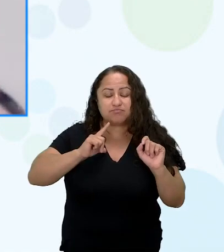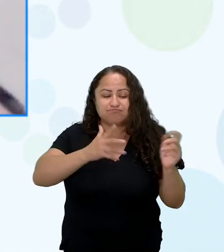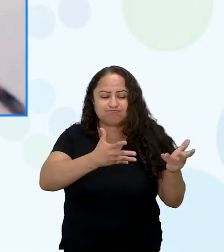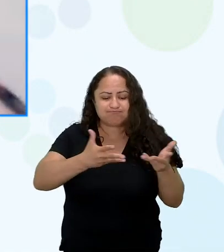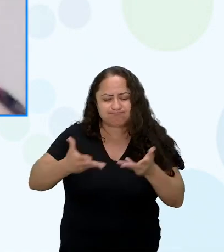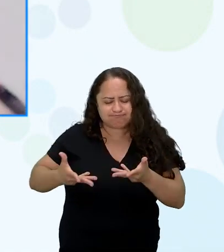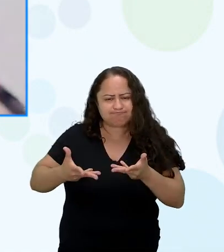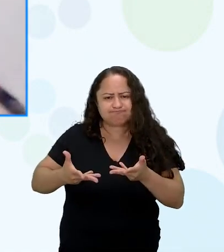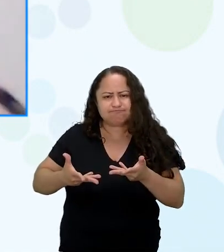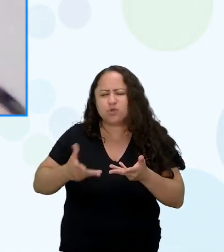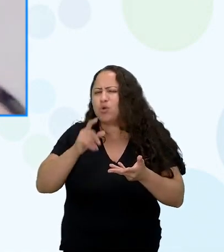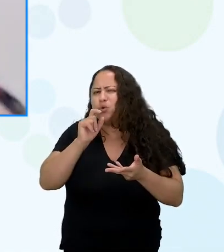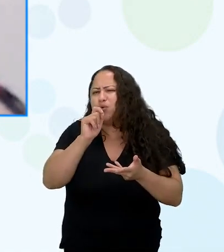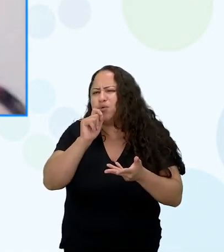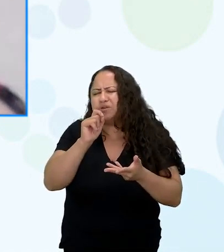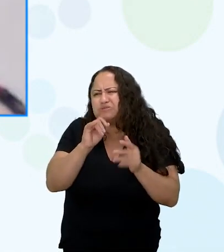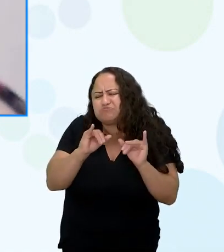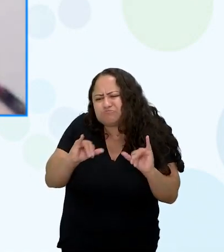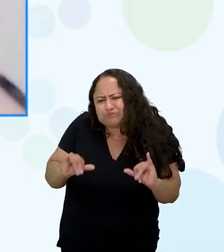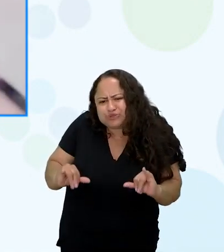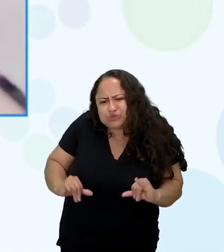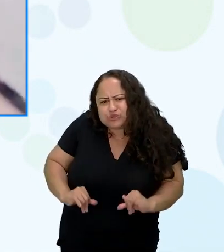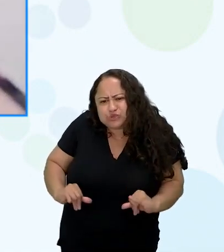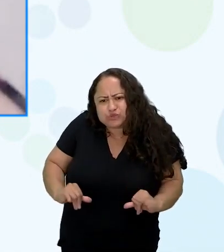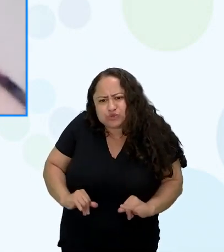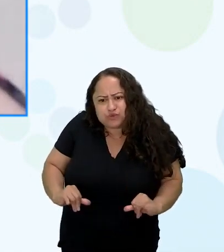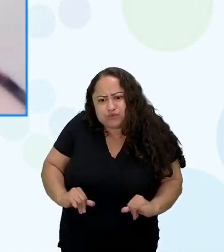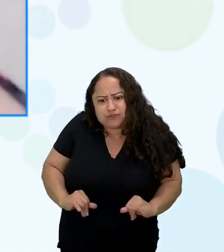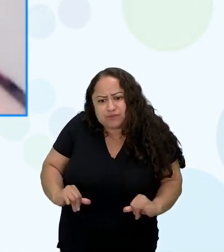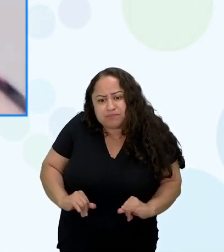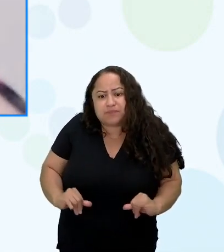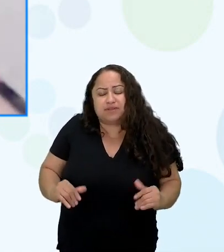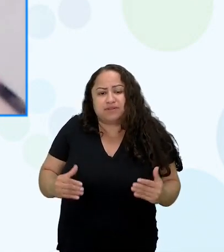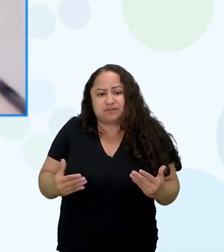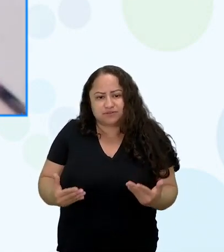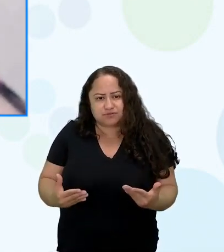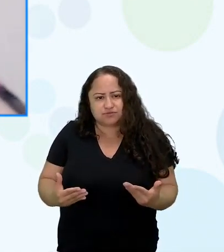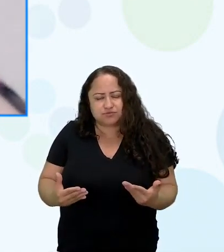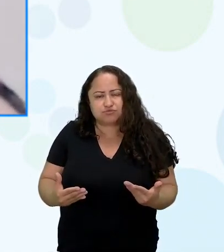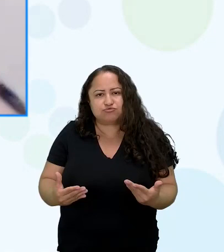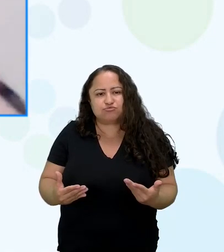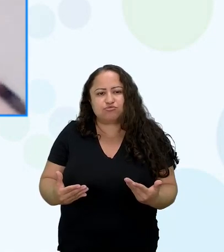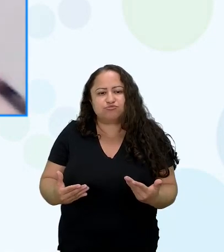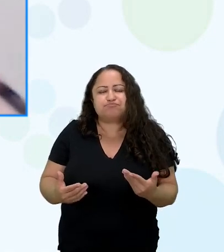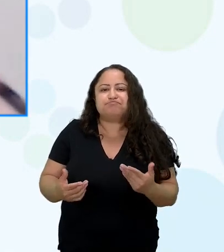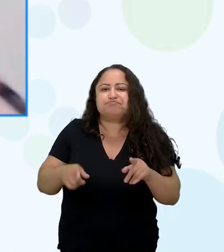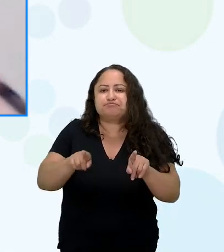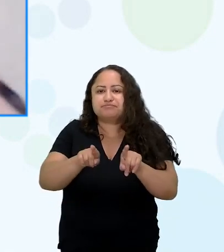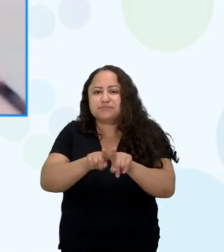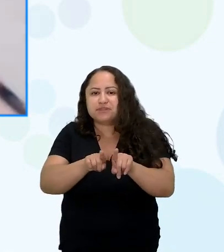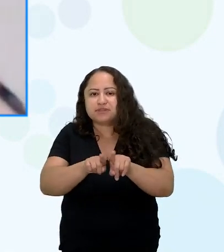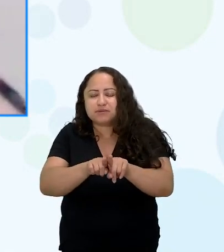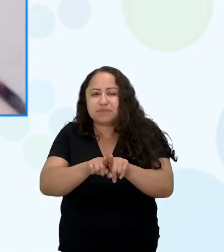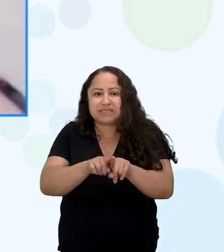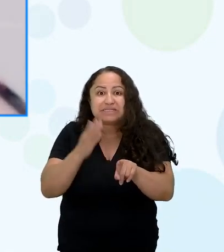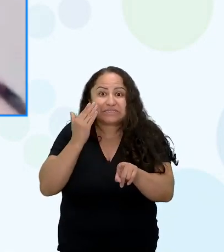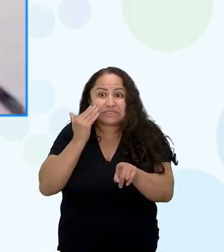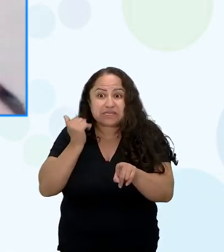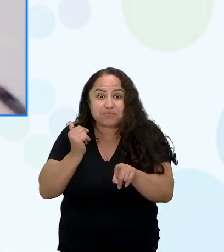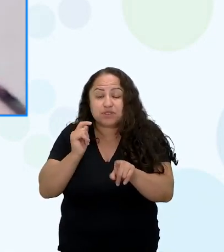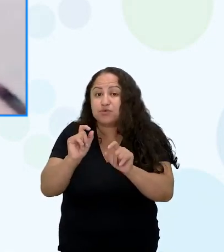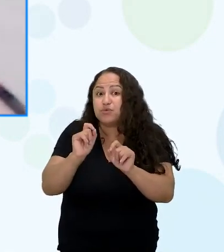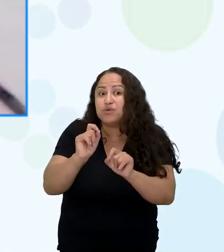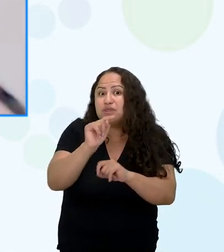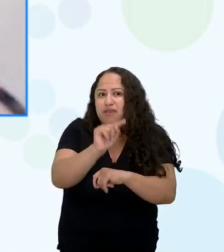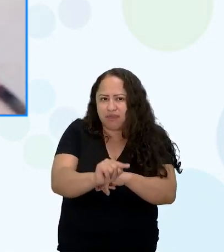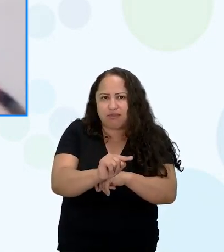a questão desse sofrimento, dessa questão de... Mesmo sabendo o que você é, teve